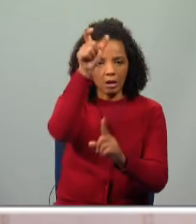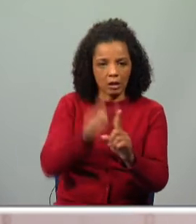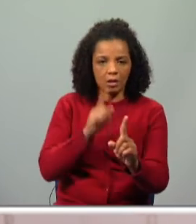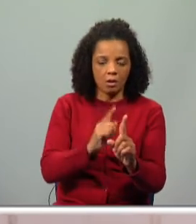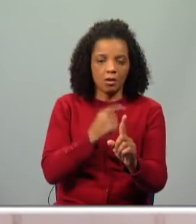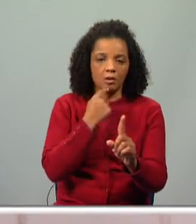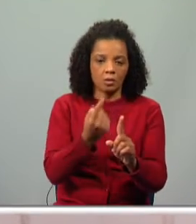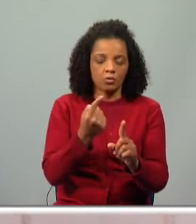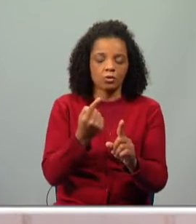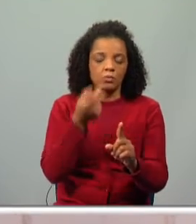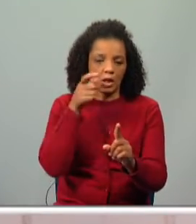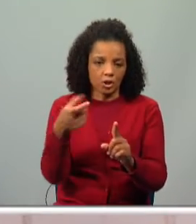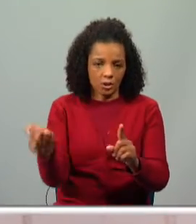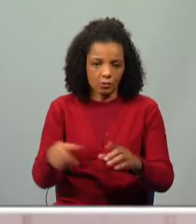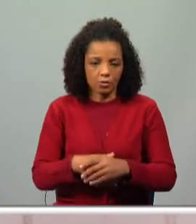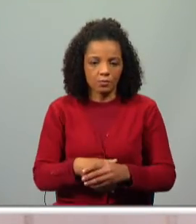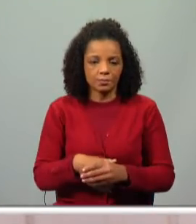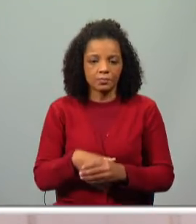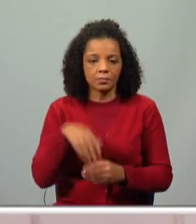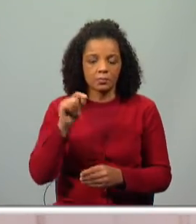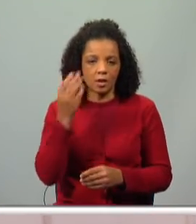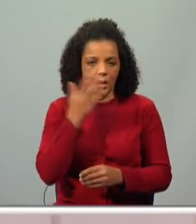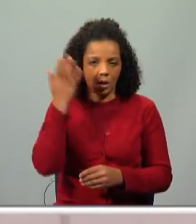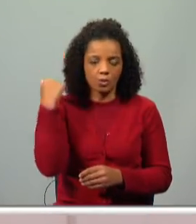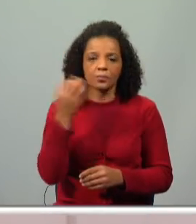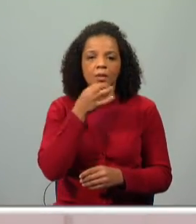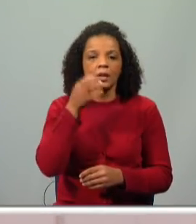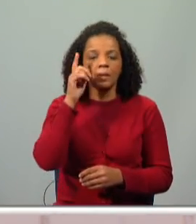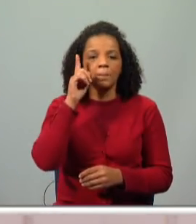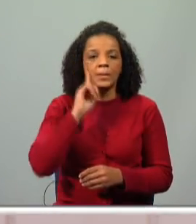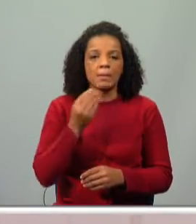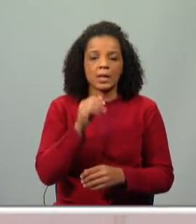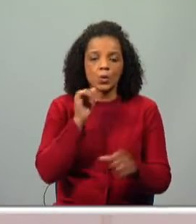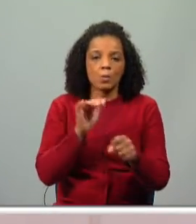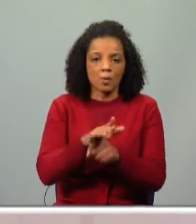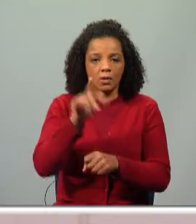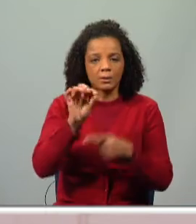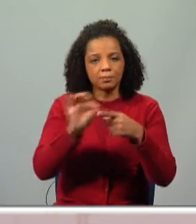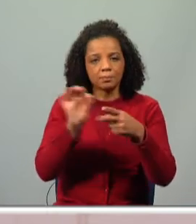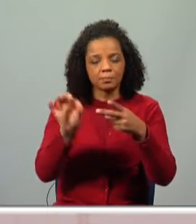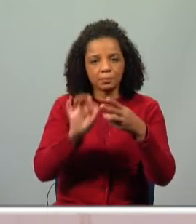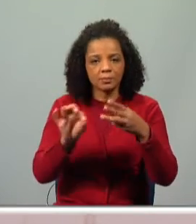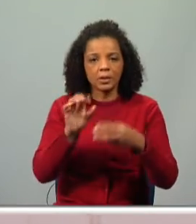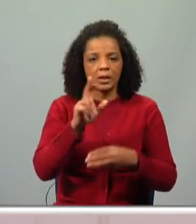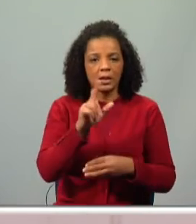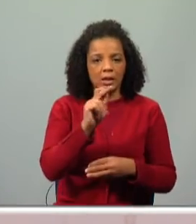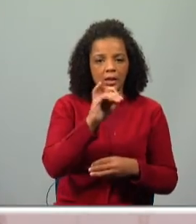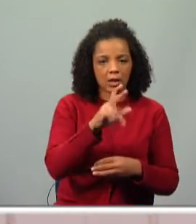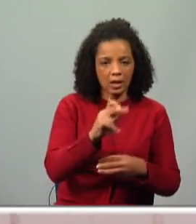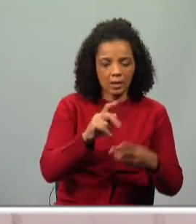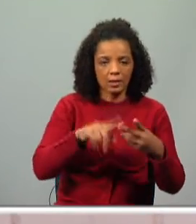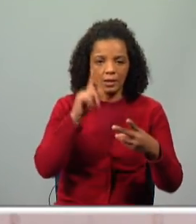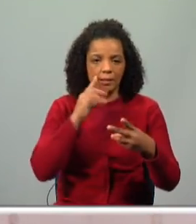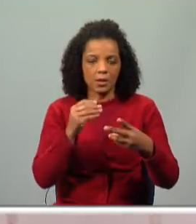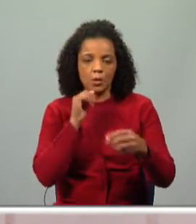utilizamos estes adjetivos. Também, num dos blogs onde falámos da menina do mar, fizemos a caracterização da raia e da menina do